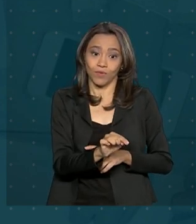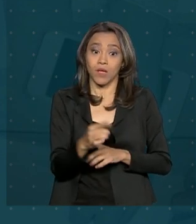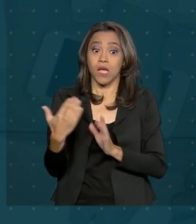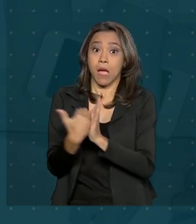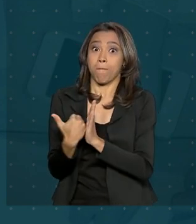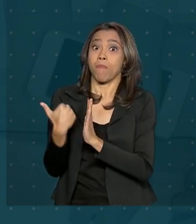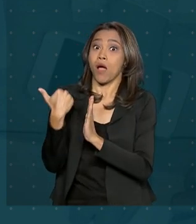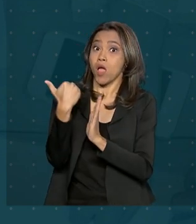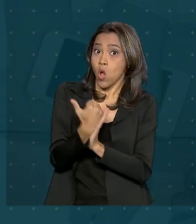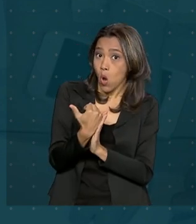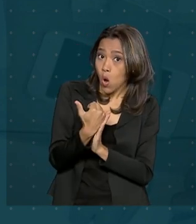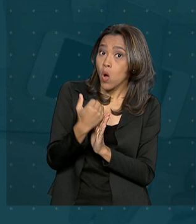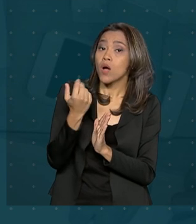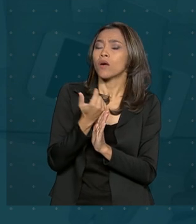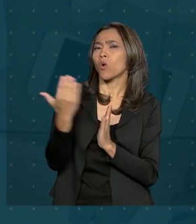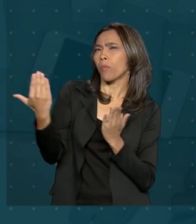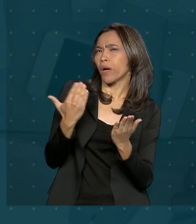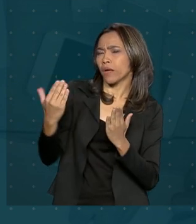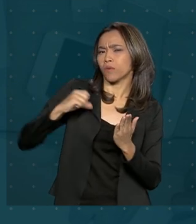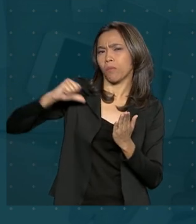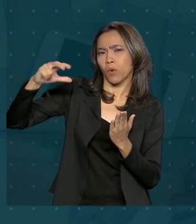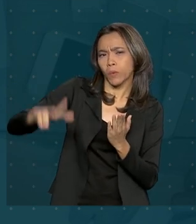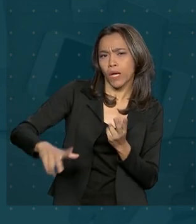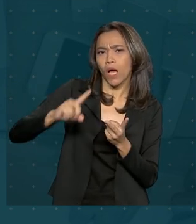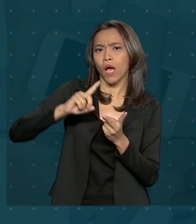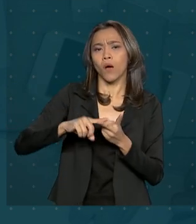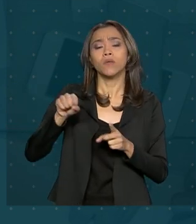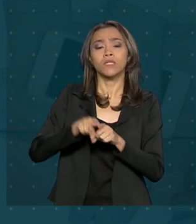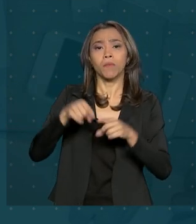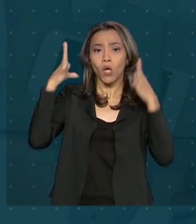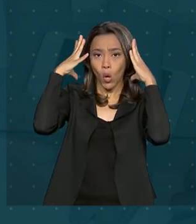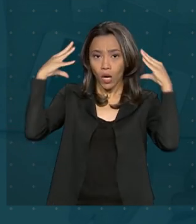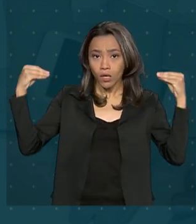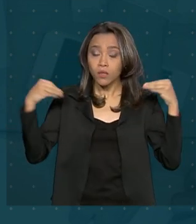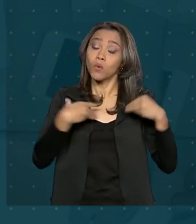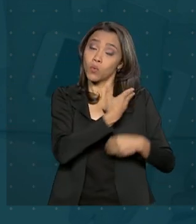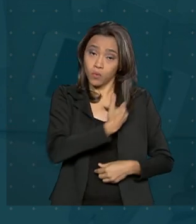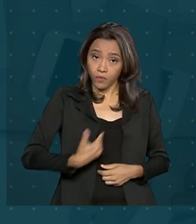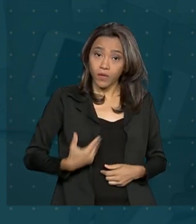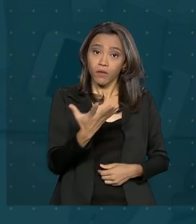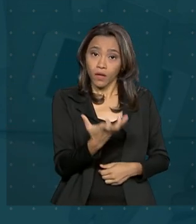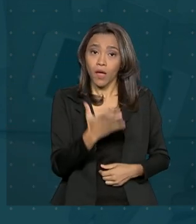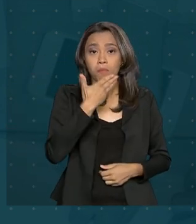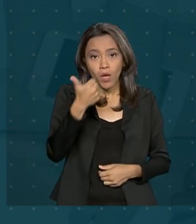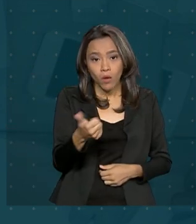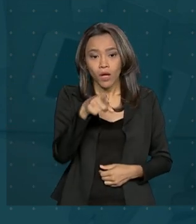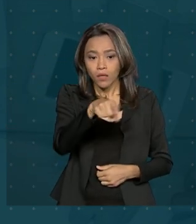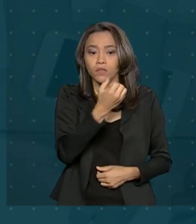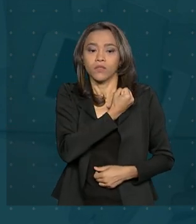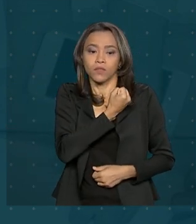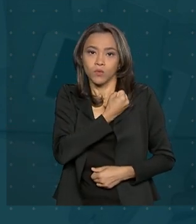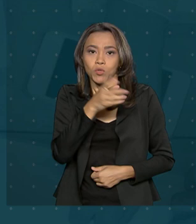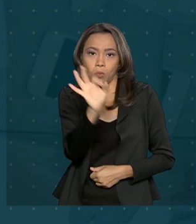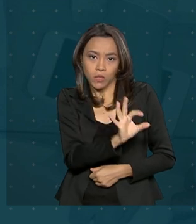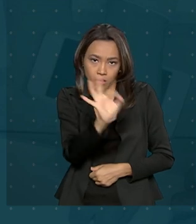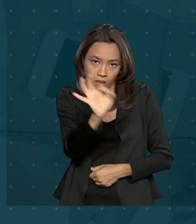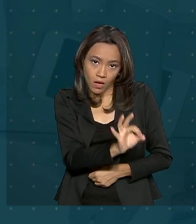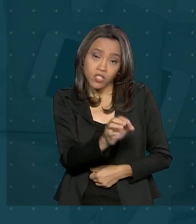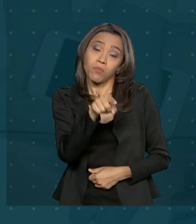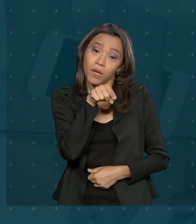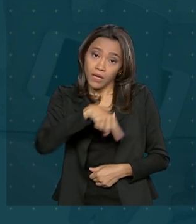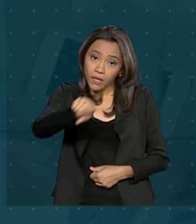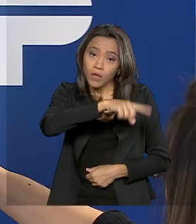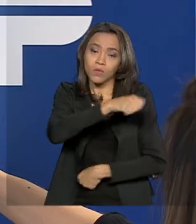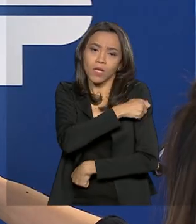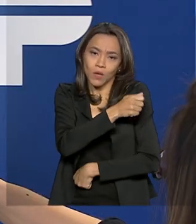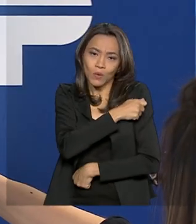maior do que países como Portugal e Holanda, o governo quer melhorar essa taxa para que os alunos se formem dentro